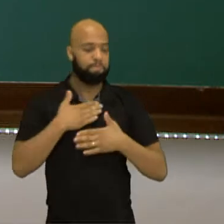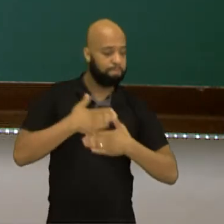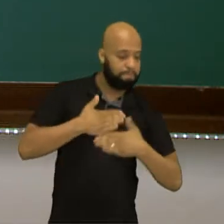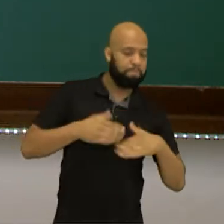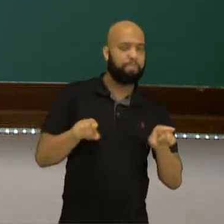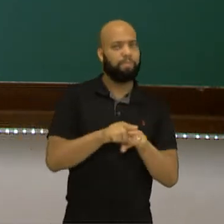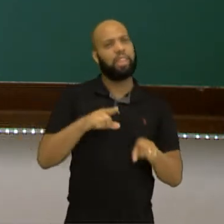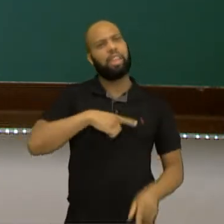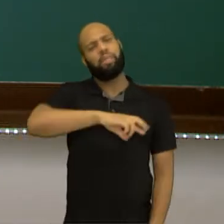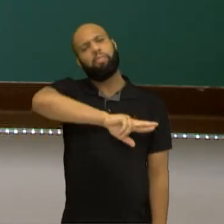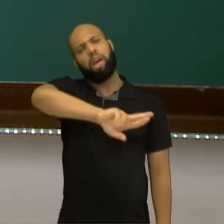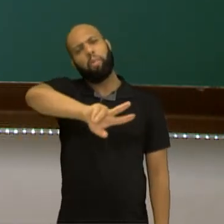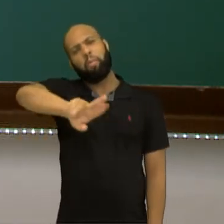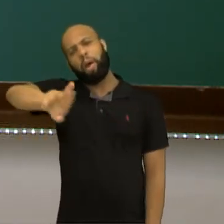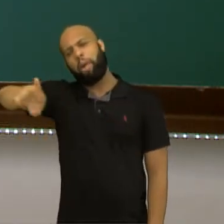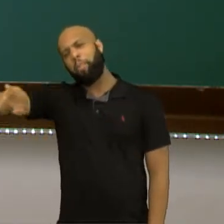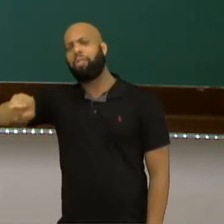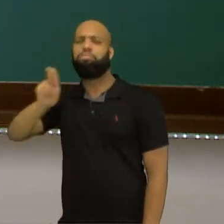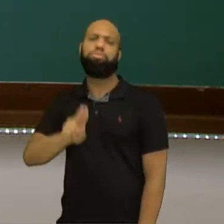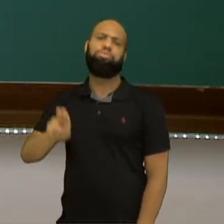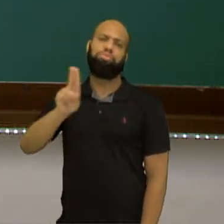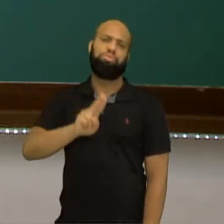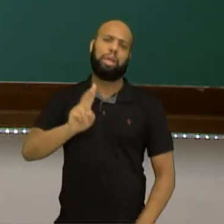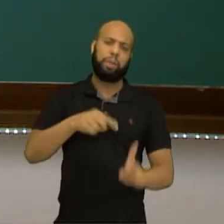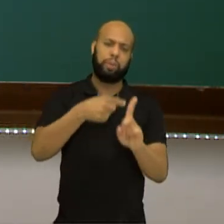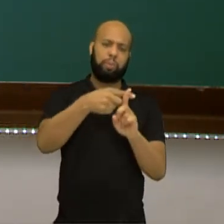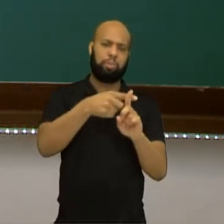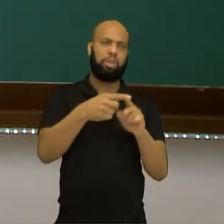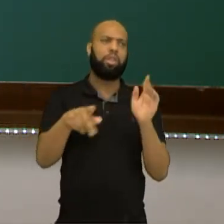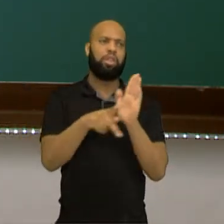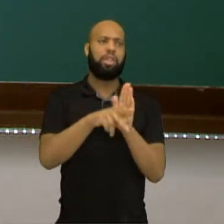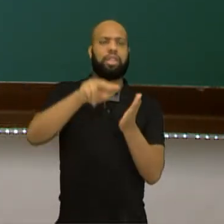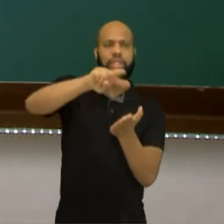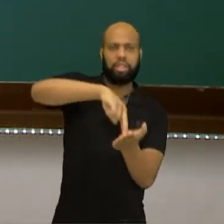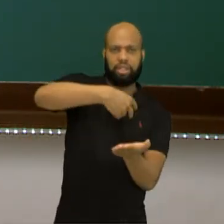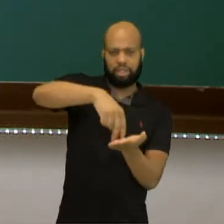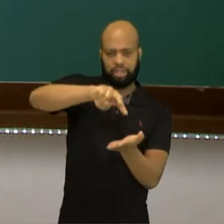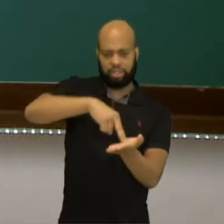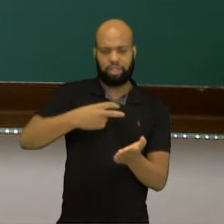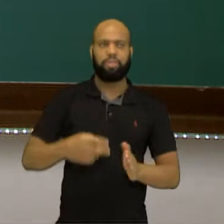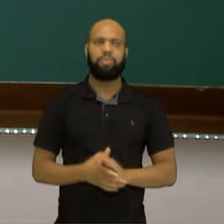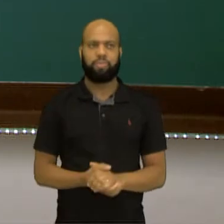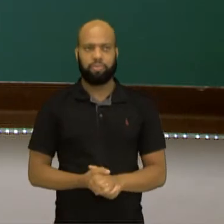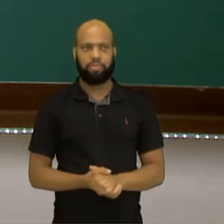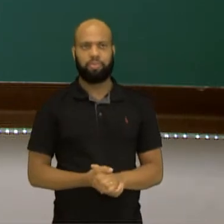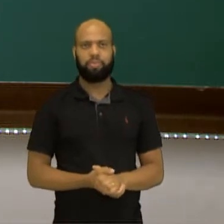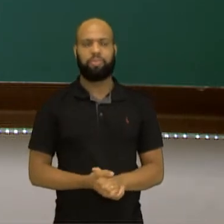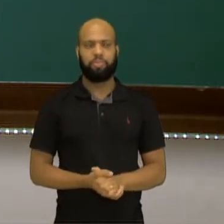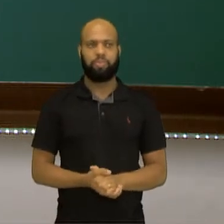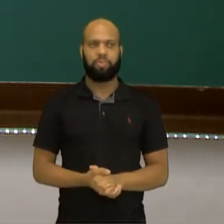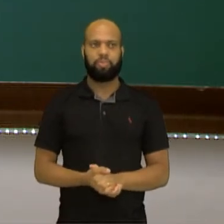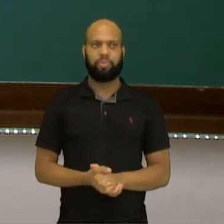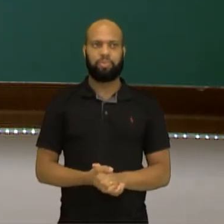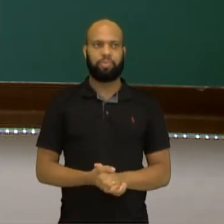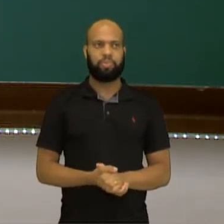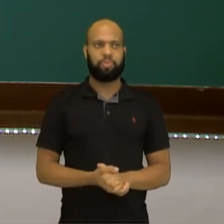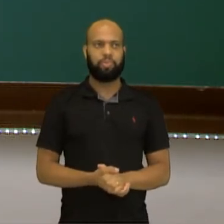Então tem vários pontos positivos, vários pontos positivos acerca dessa prática de aventura.